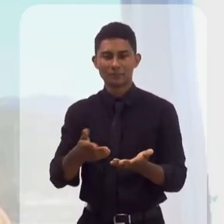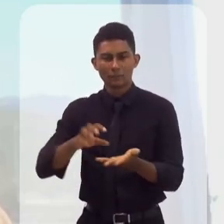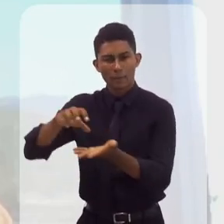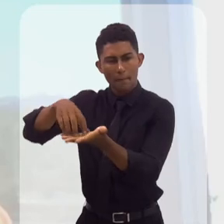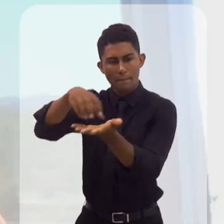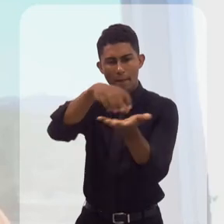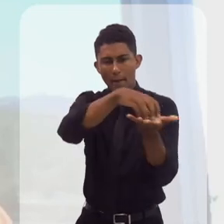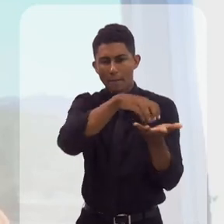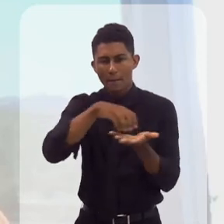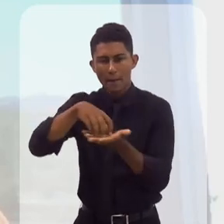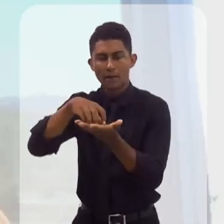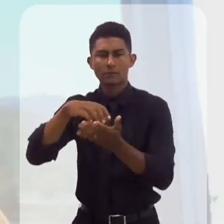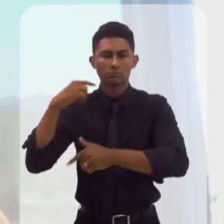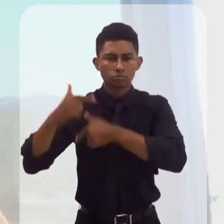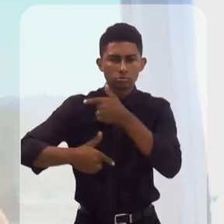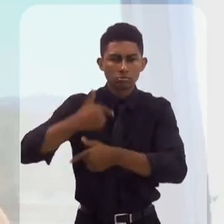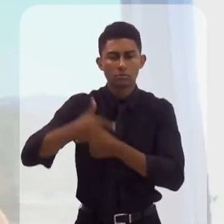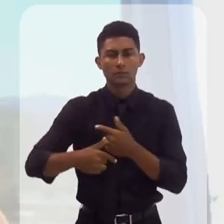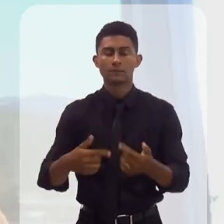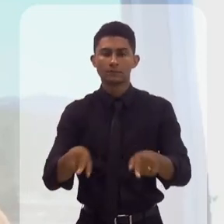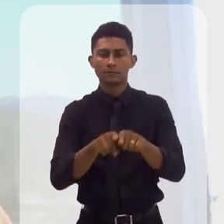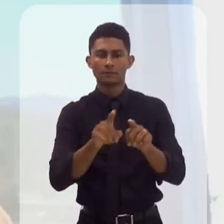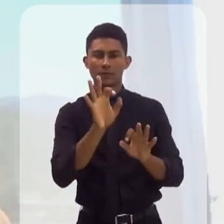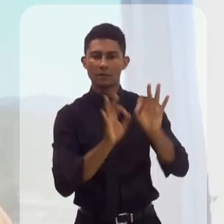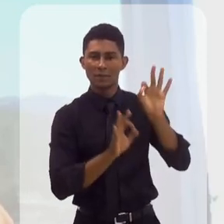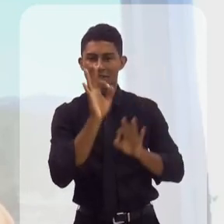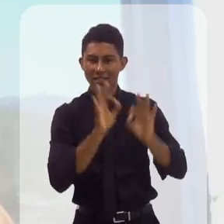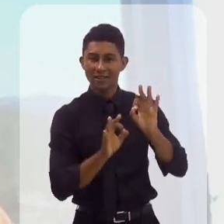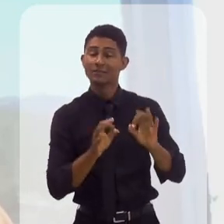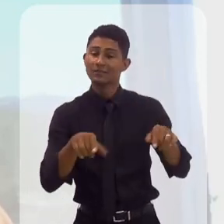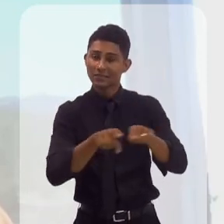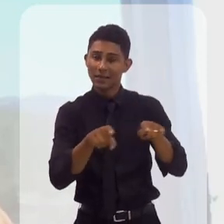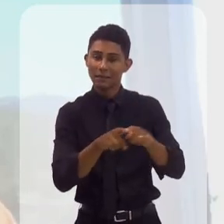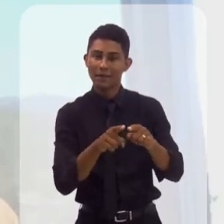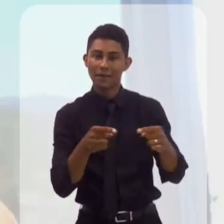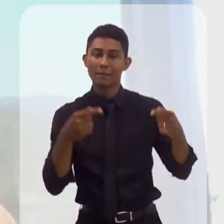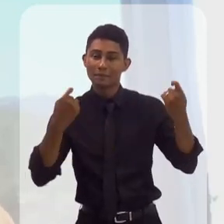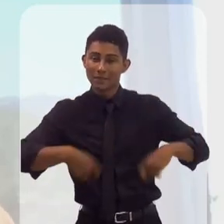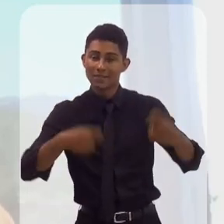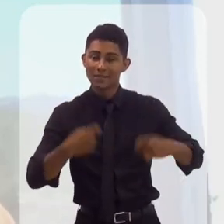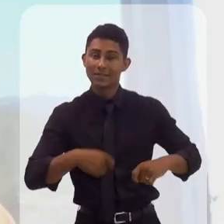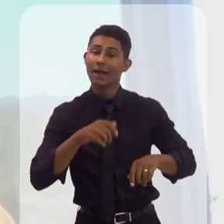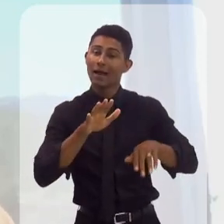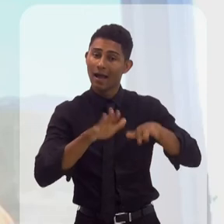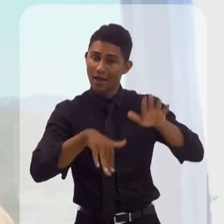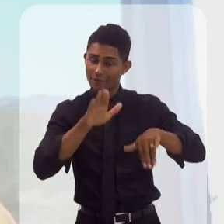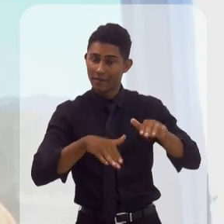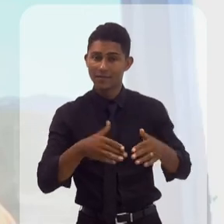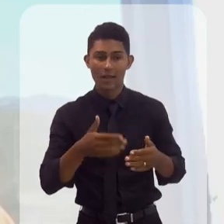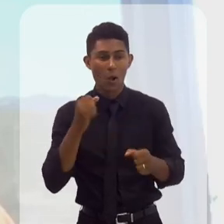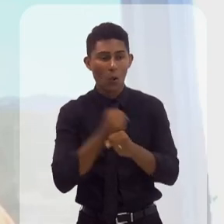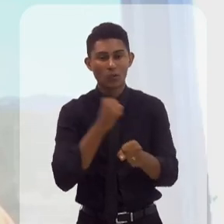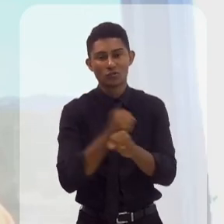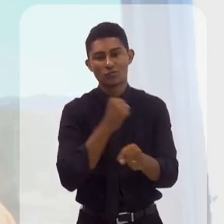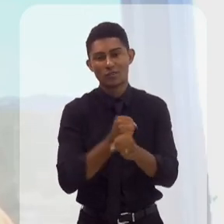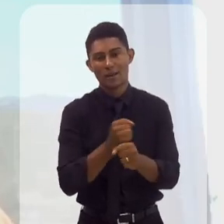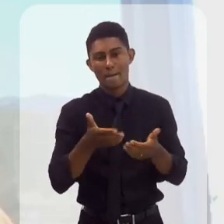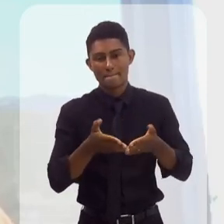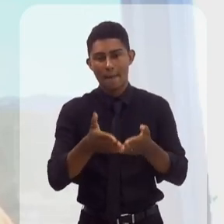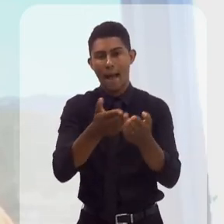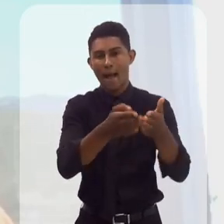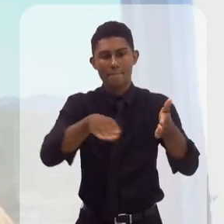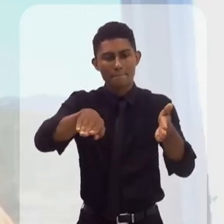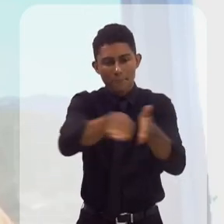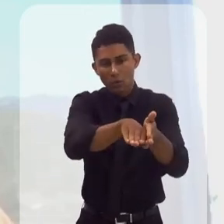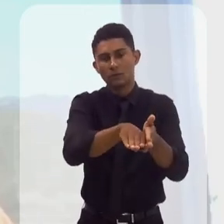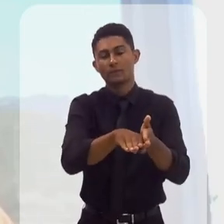operação. E muitas vezes esses projetos são associados à construção de portos novos. Então, nós temos aqui no Rio de Janeiro, com o